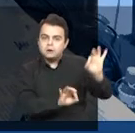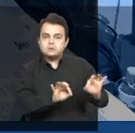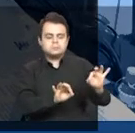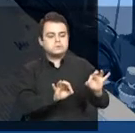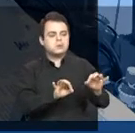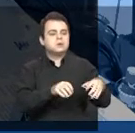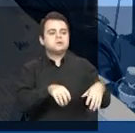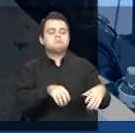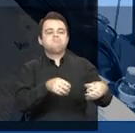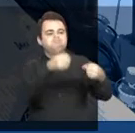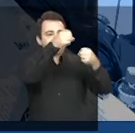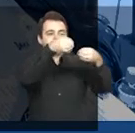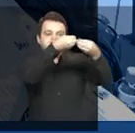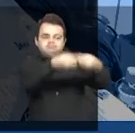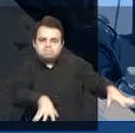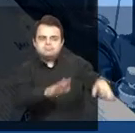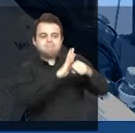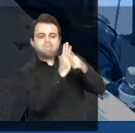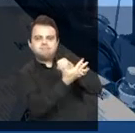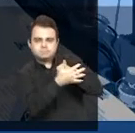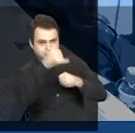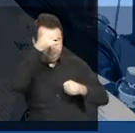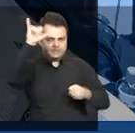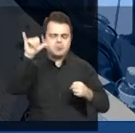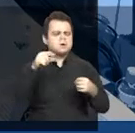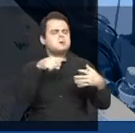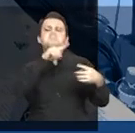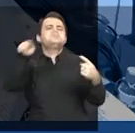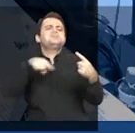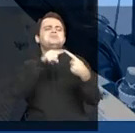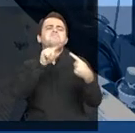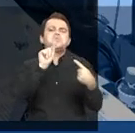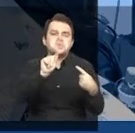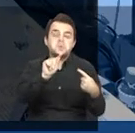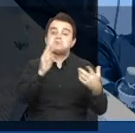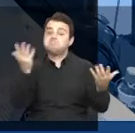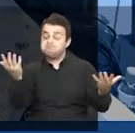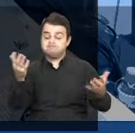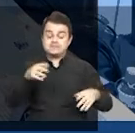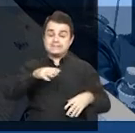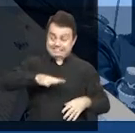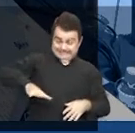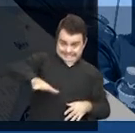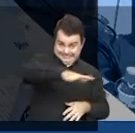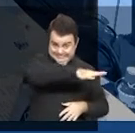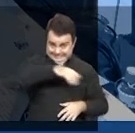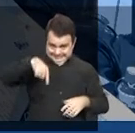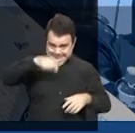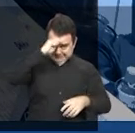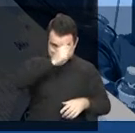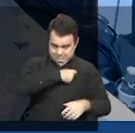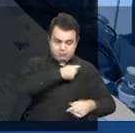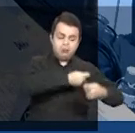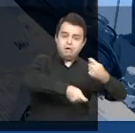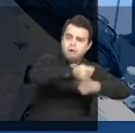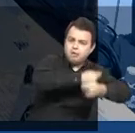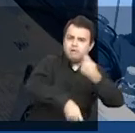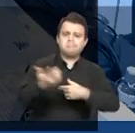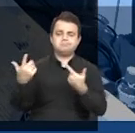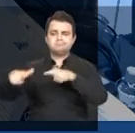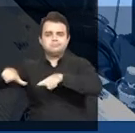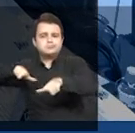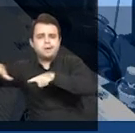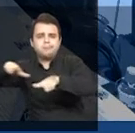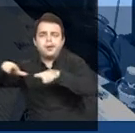de prevenção aos impactos da Covid-19. O objetivo da proposta é proteger a economia local e resguardar os